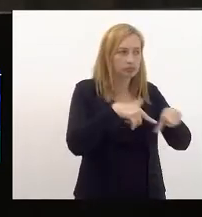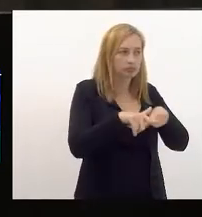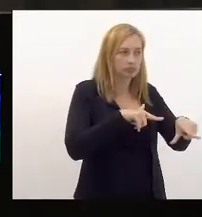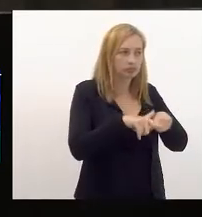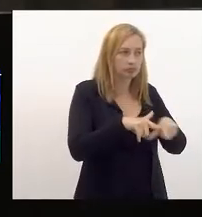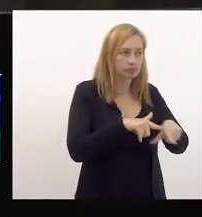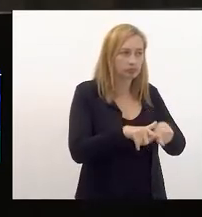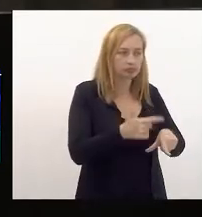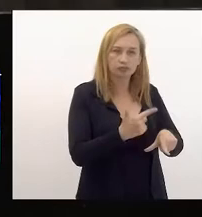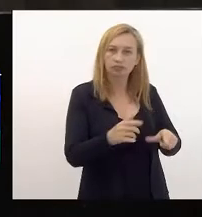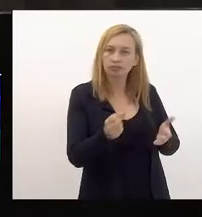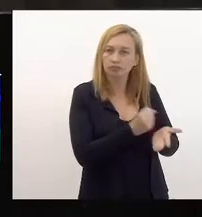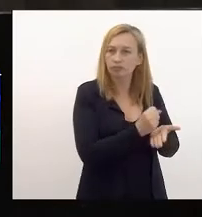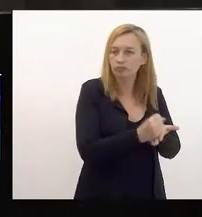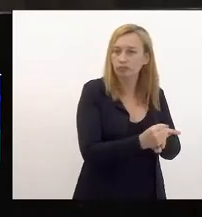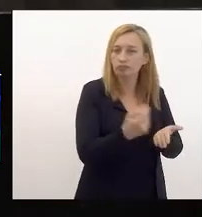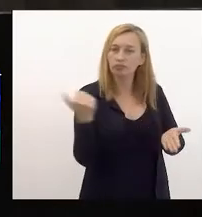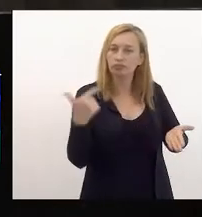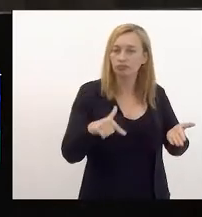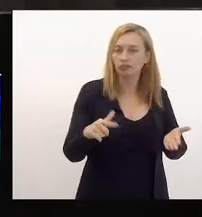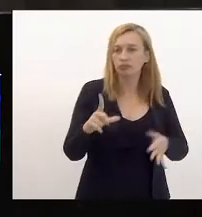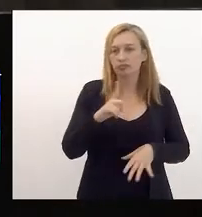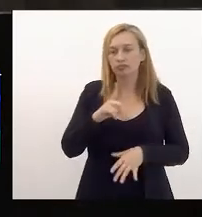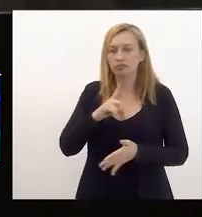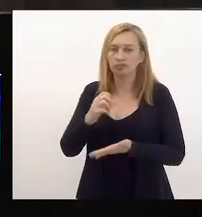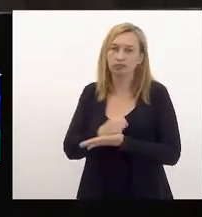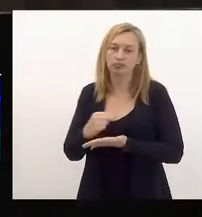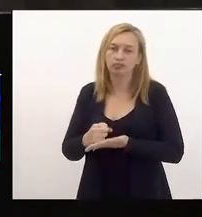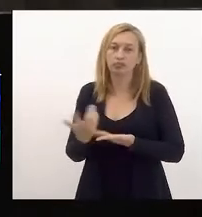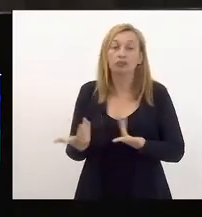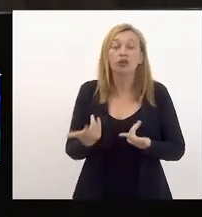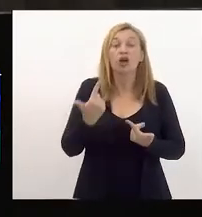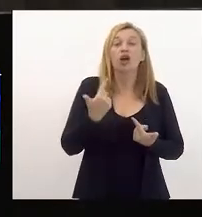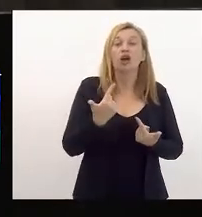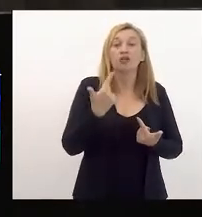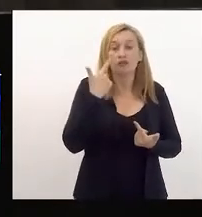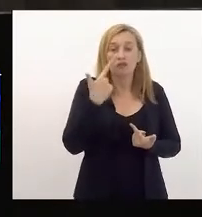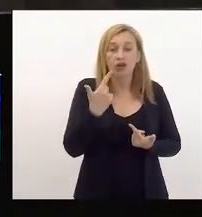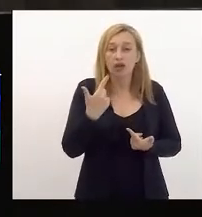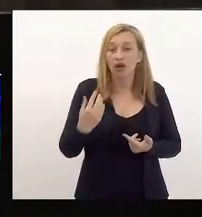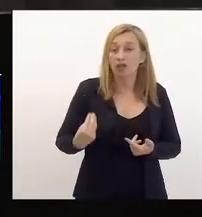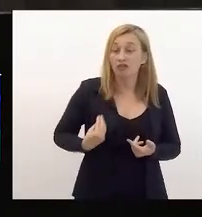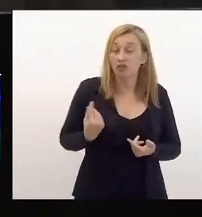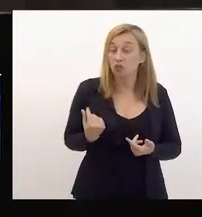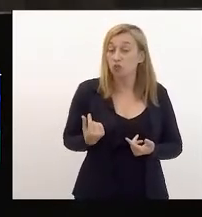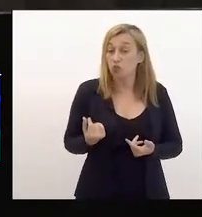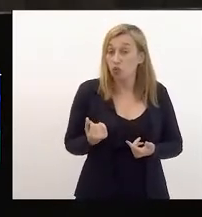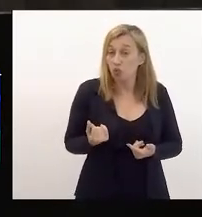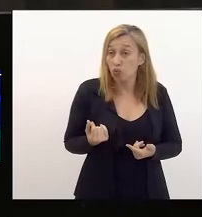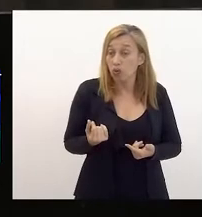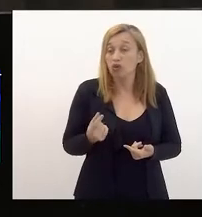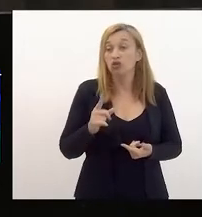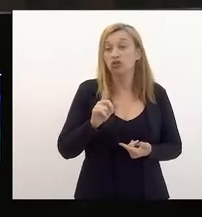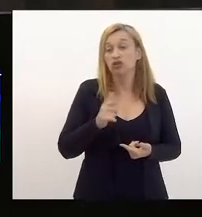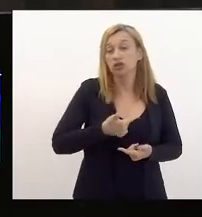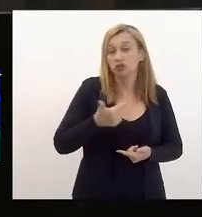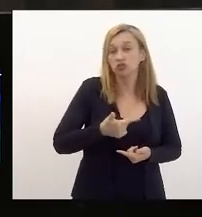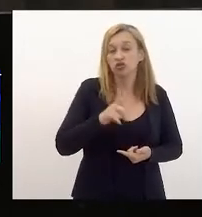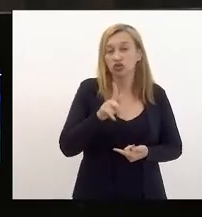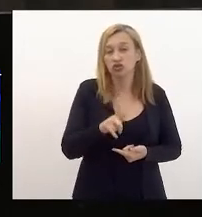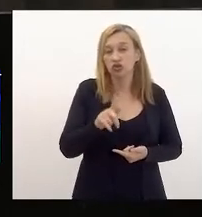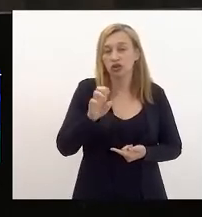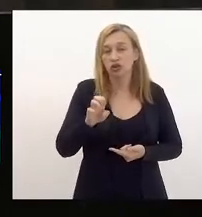do que trabalhadores formais. Estamos num Estado onde o custo de vida, segundo o DIEES, inclusive,